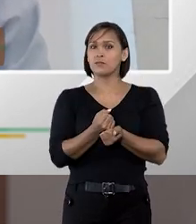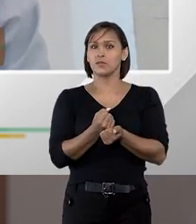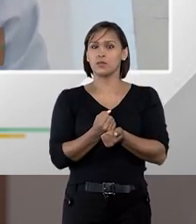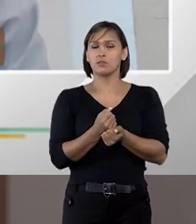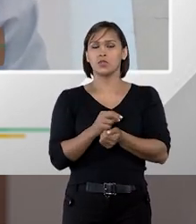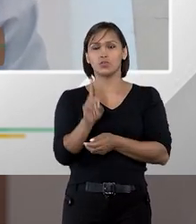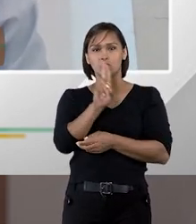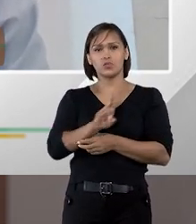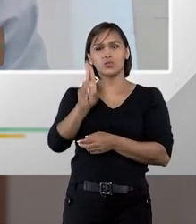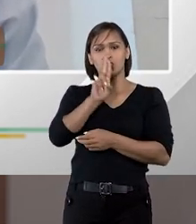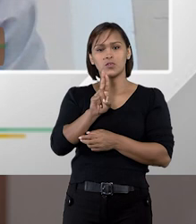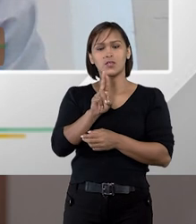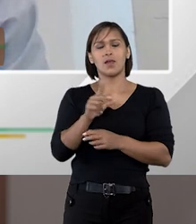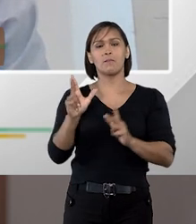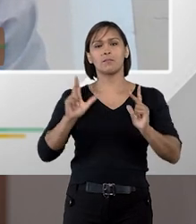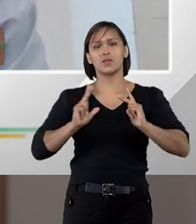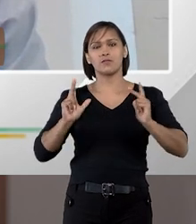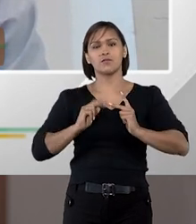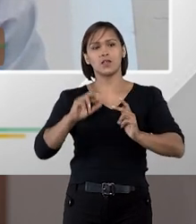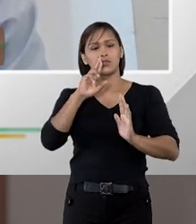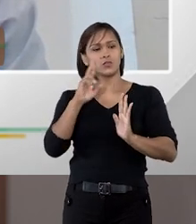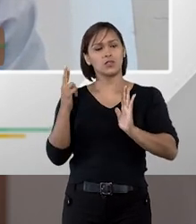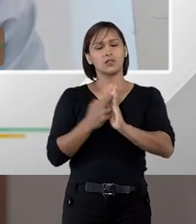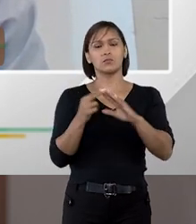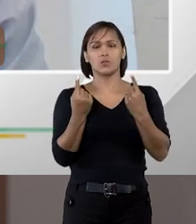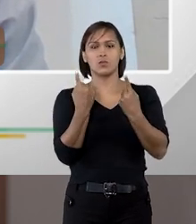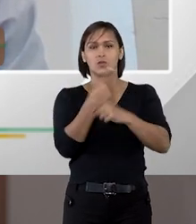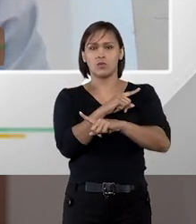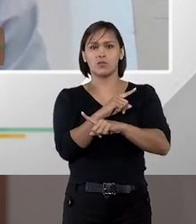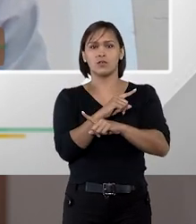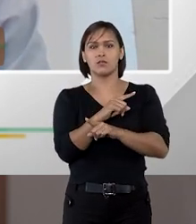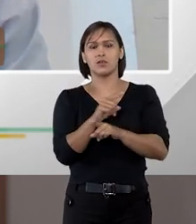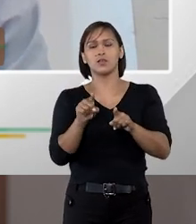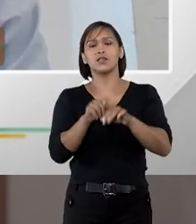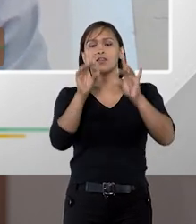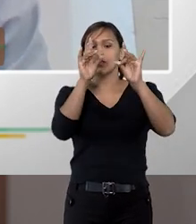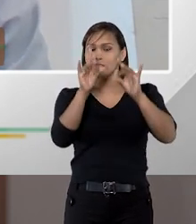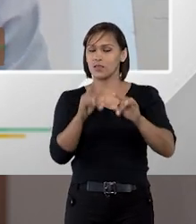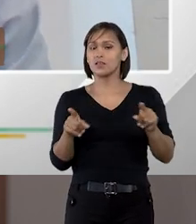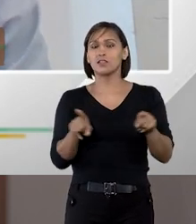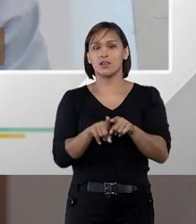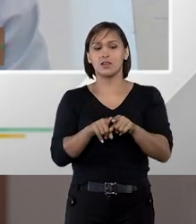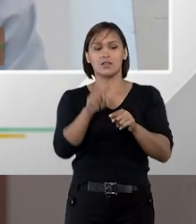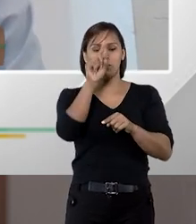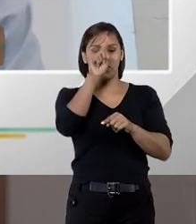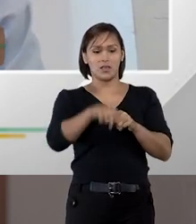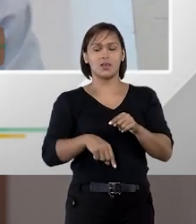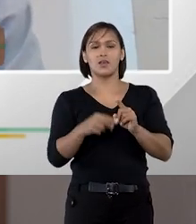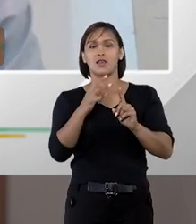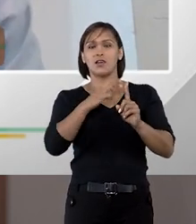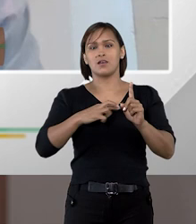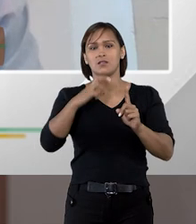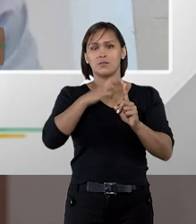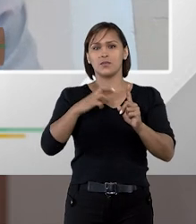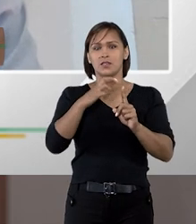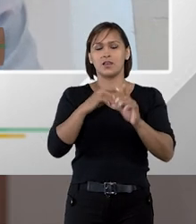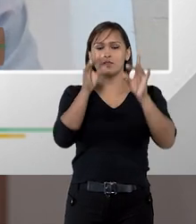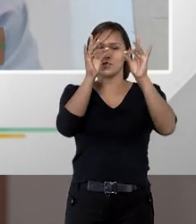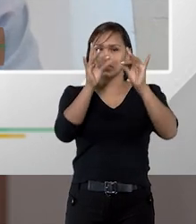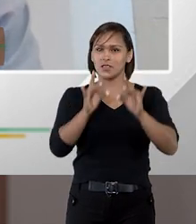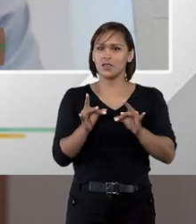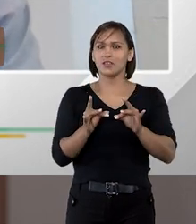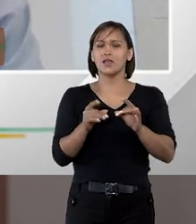a utilização de meios privados de solução de controvérsias e detalha aí a arbitragem